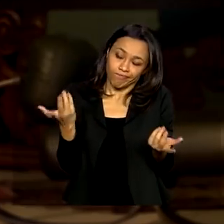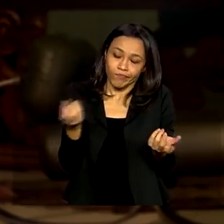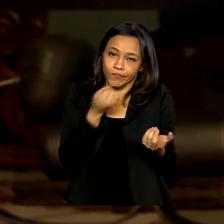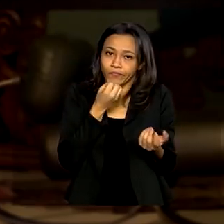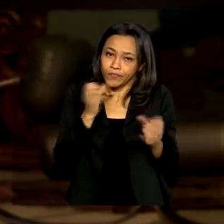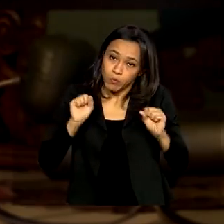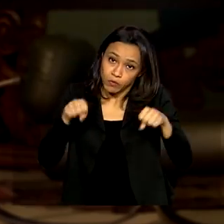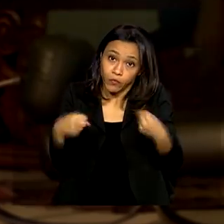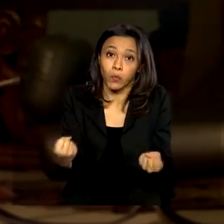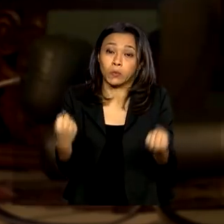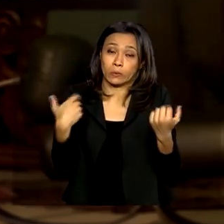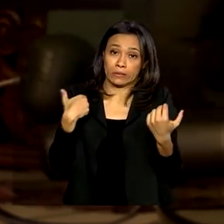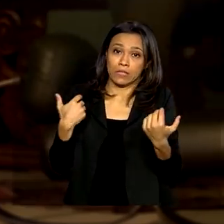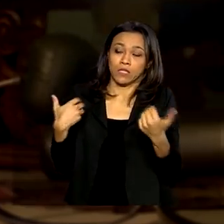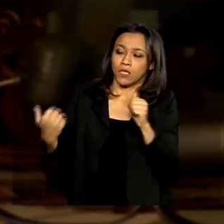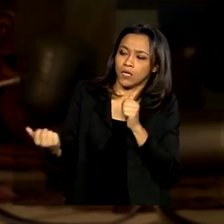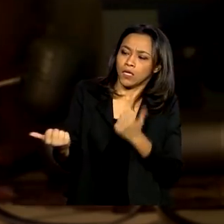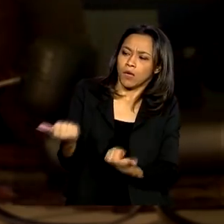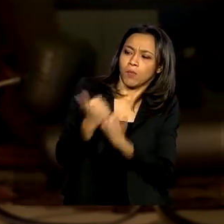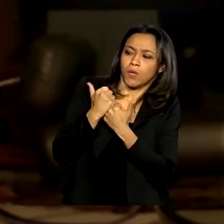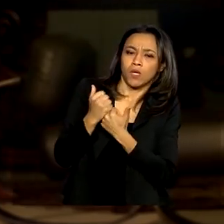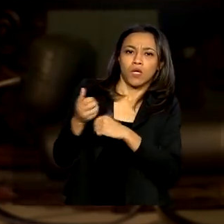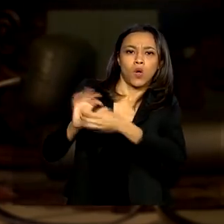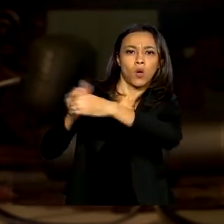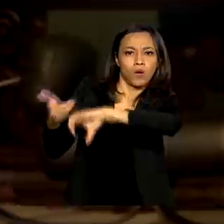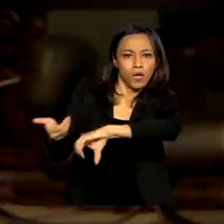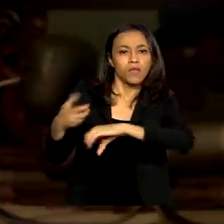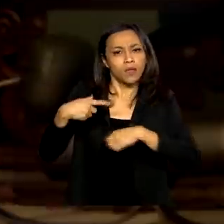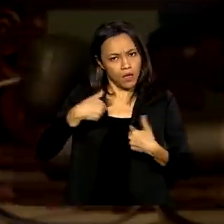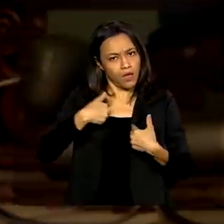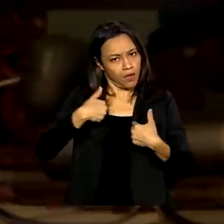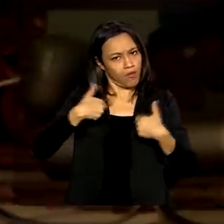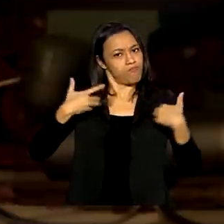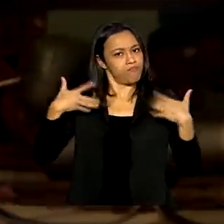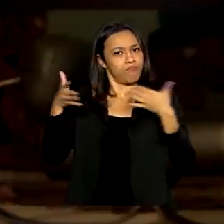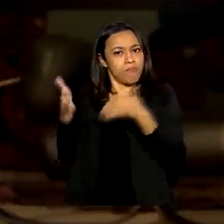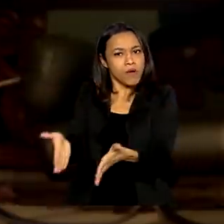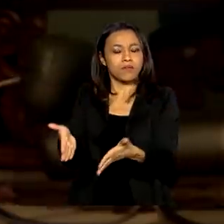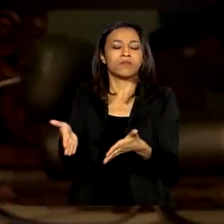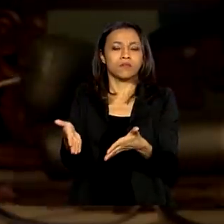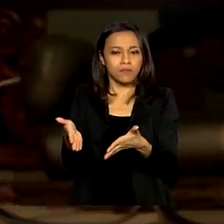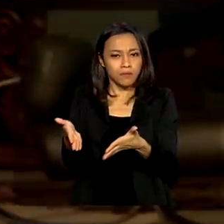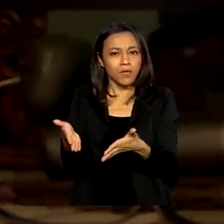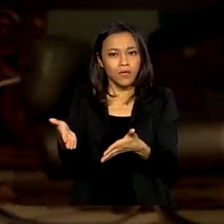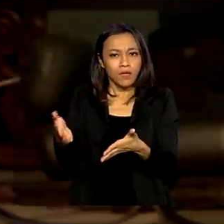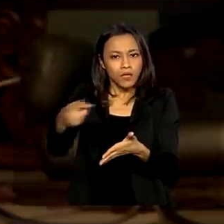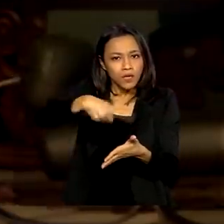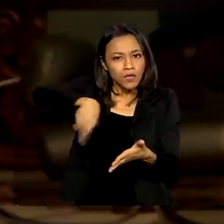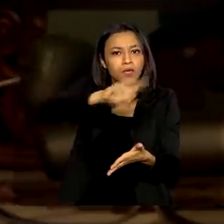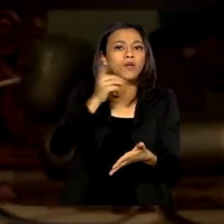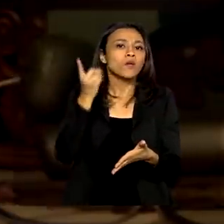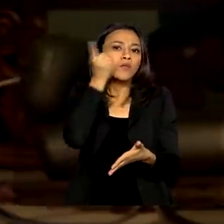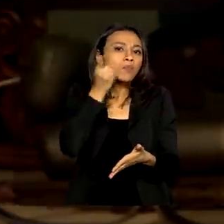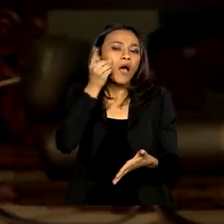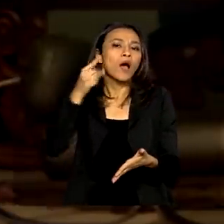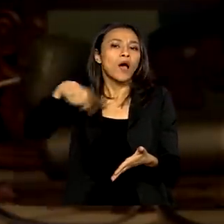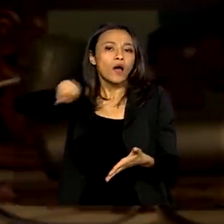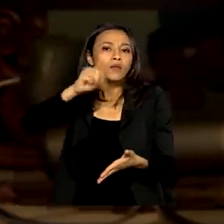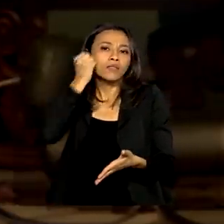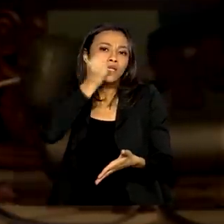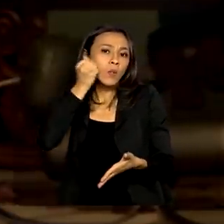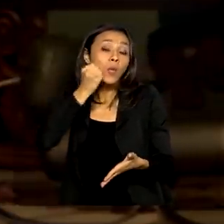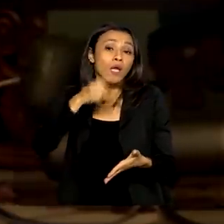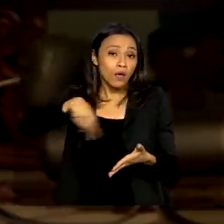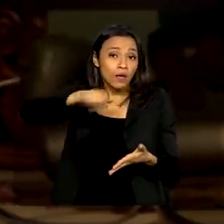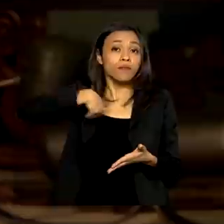junto ao Congresso. Eu tenho uma boa participação, né, com os deputados e senadores. Eles entendem muito